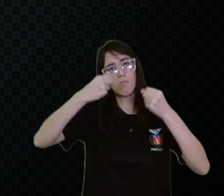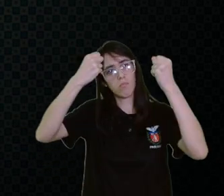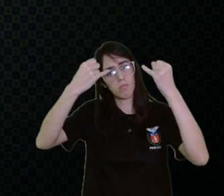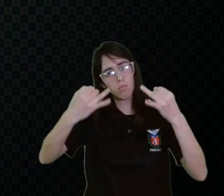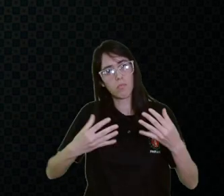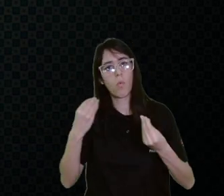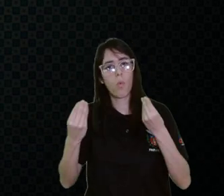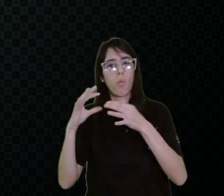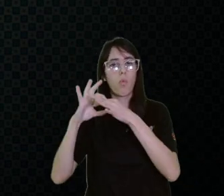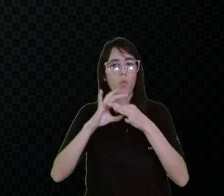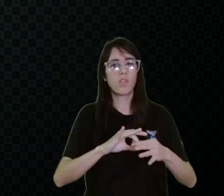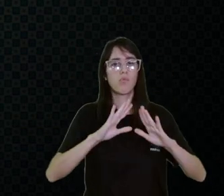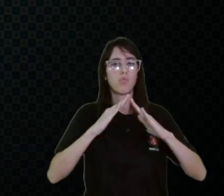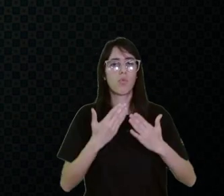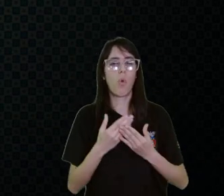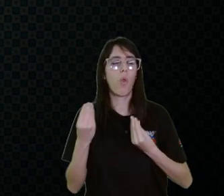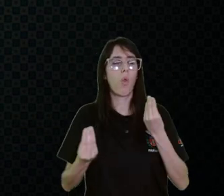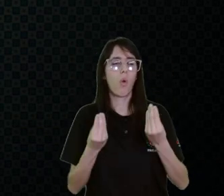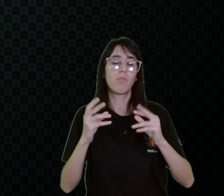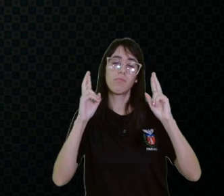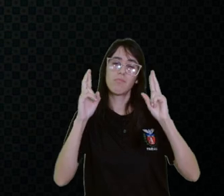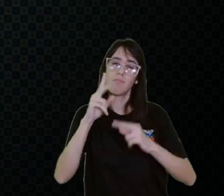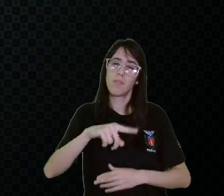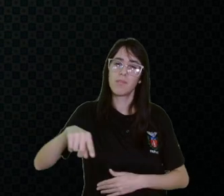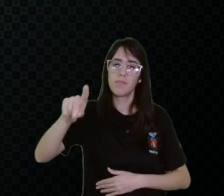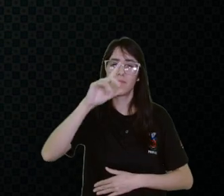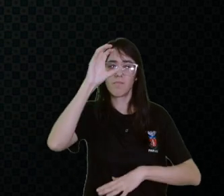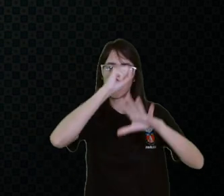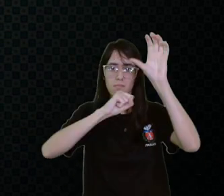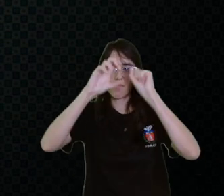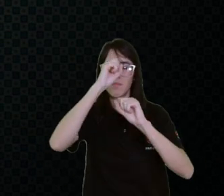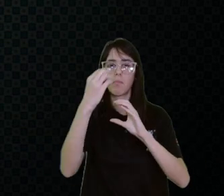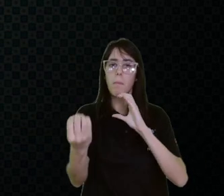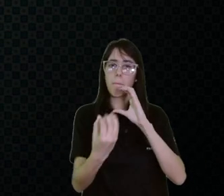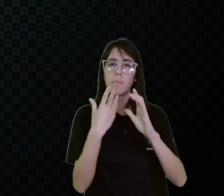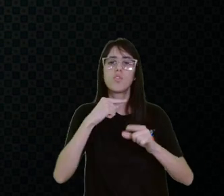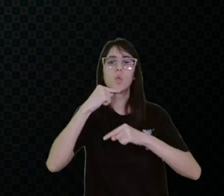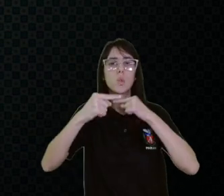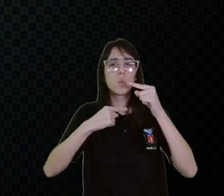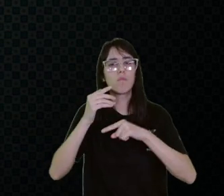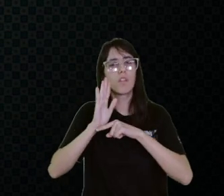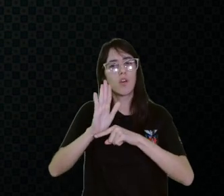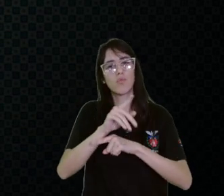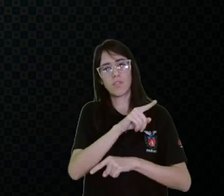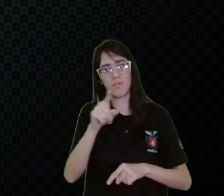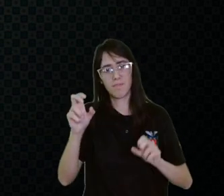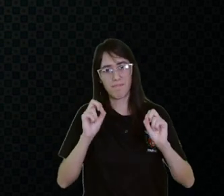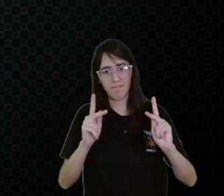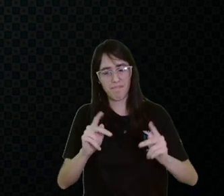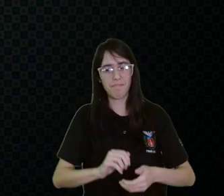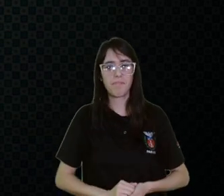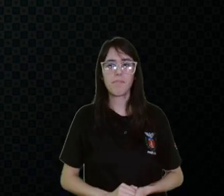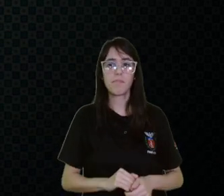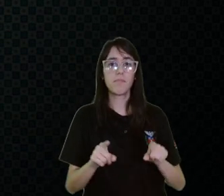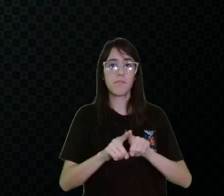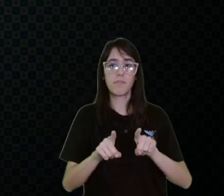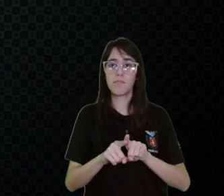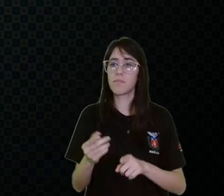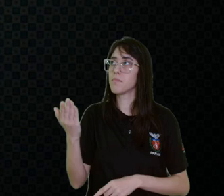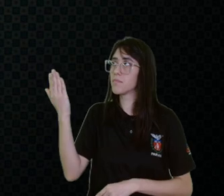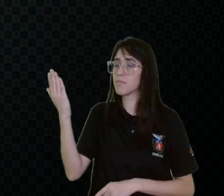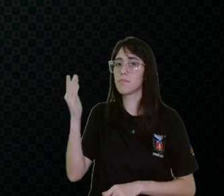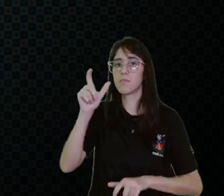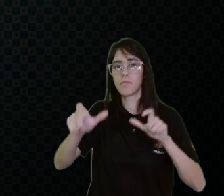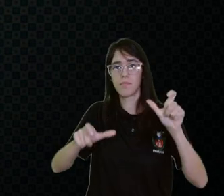ao contexto escolar, a nossa ordem de conversa, espero que vocês mandem dúvidas, comentários, para que a gente possa conversar. Aqui eu trouxe também os colaboradores,